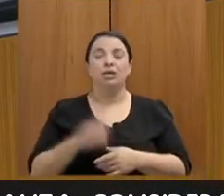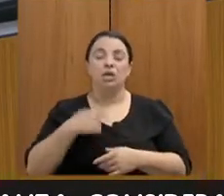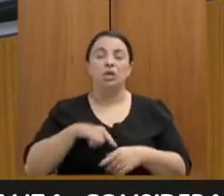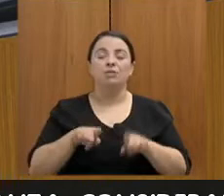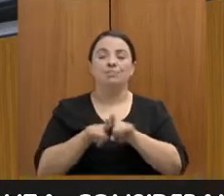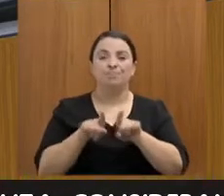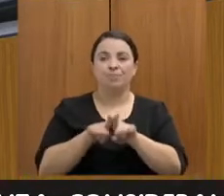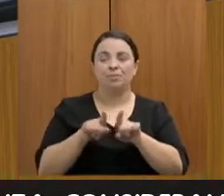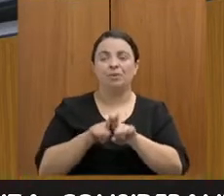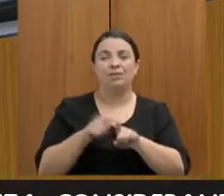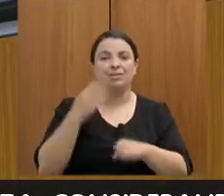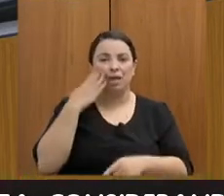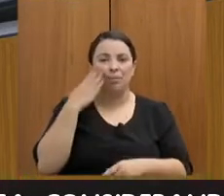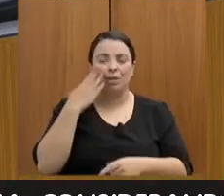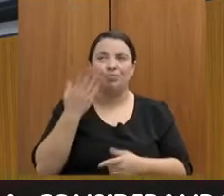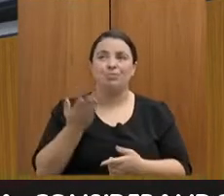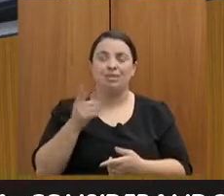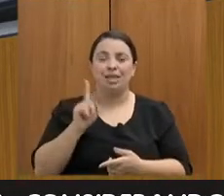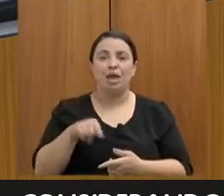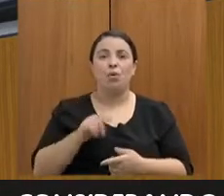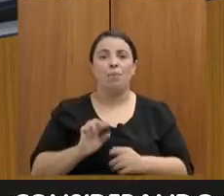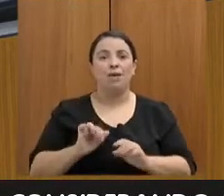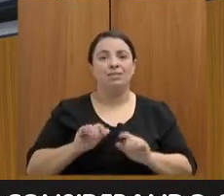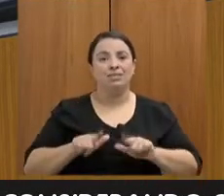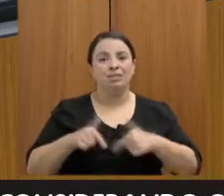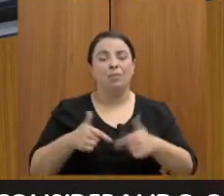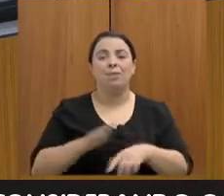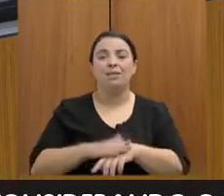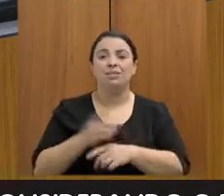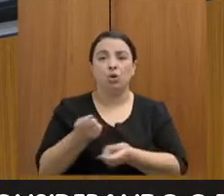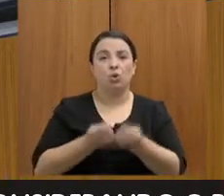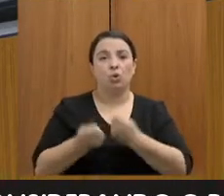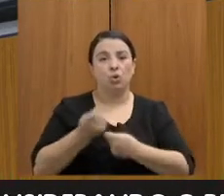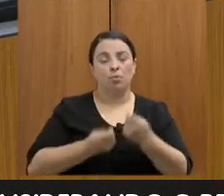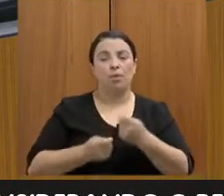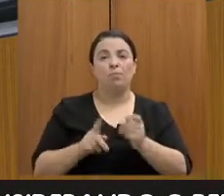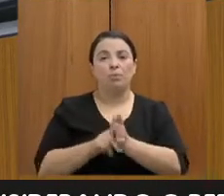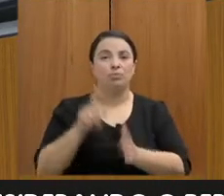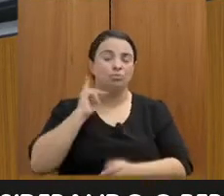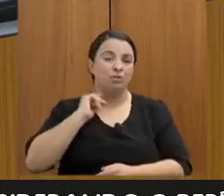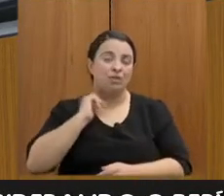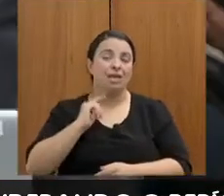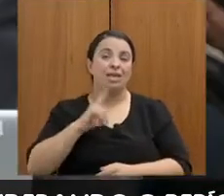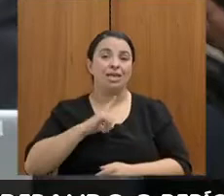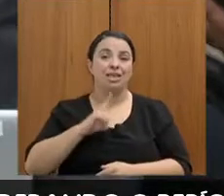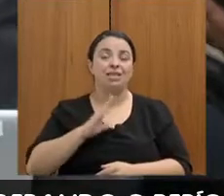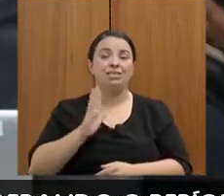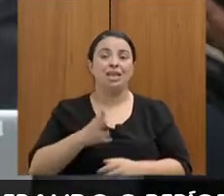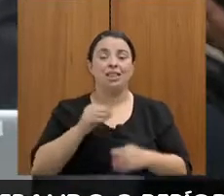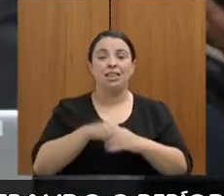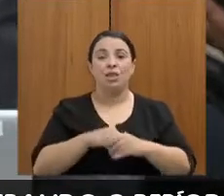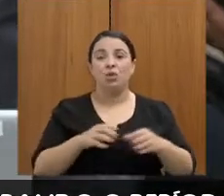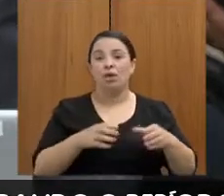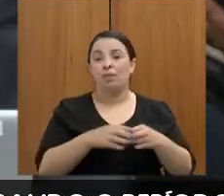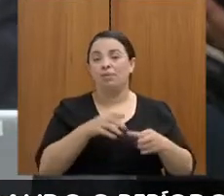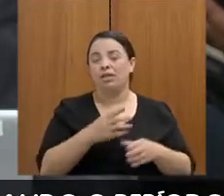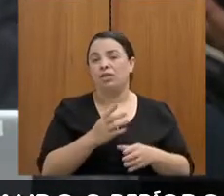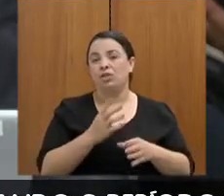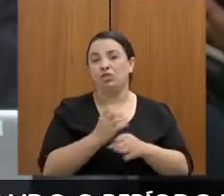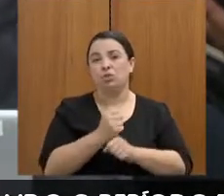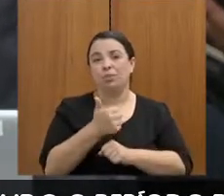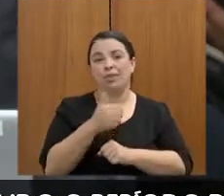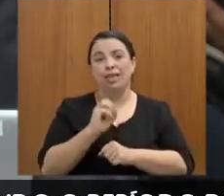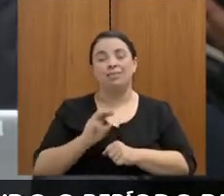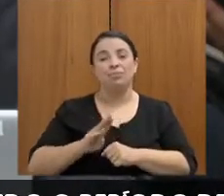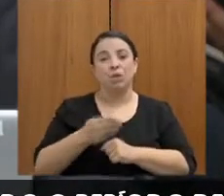econômico de Minas Gerais, com cerca de 10 milhões já dentro do próprio gabinete, sendo cortados, e a gente